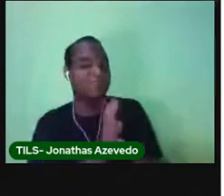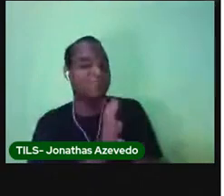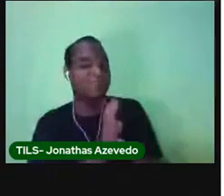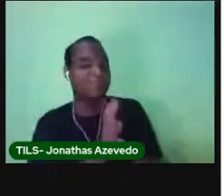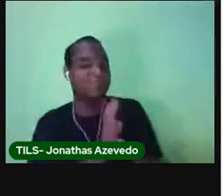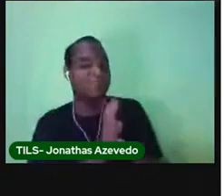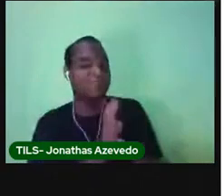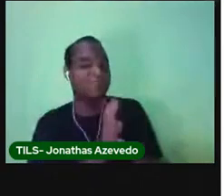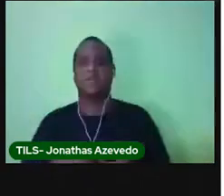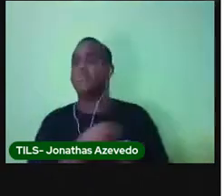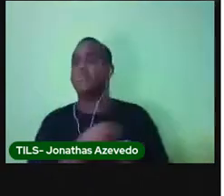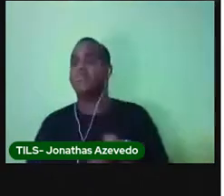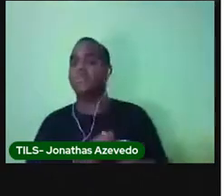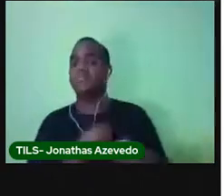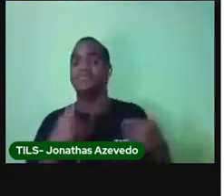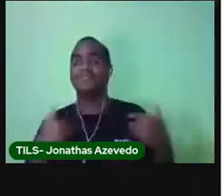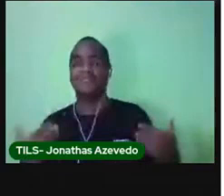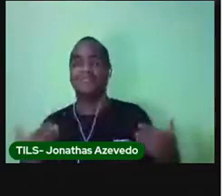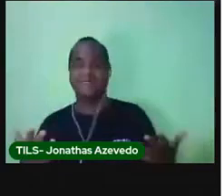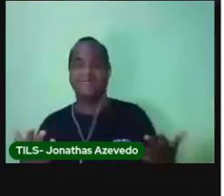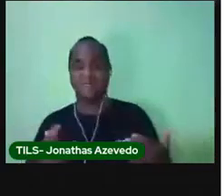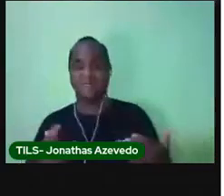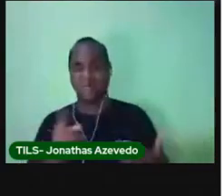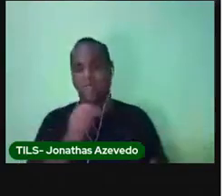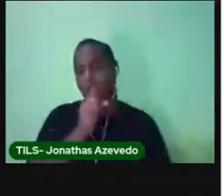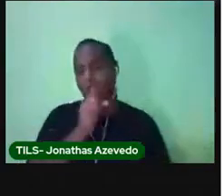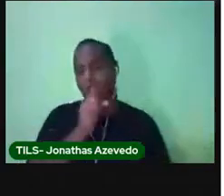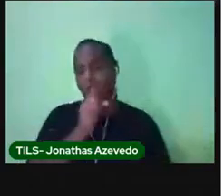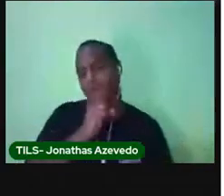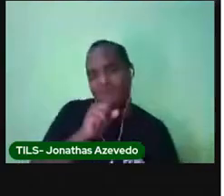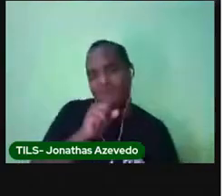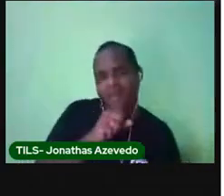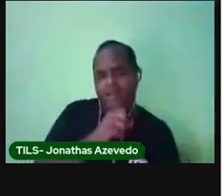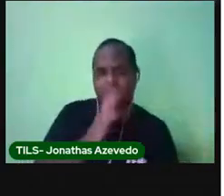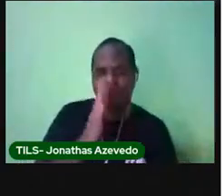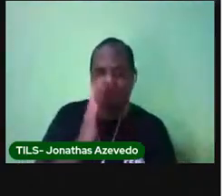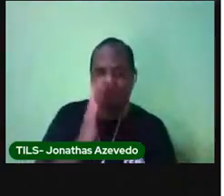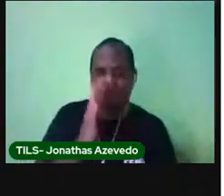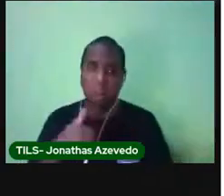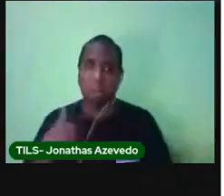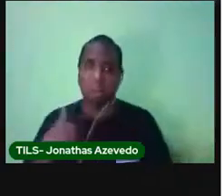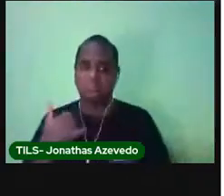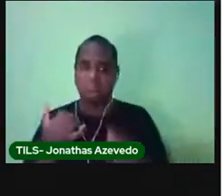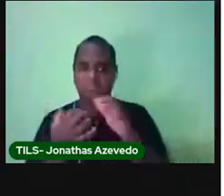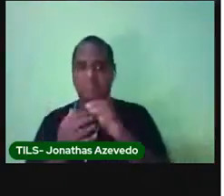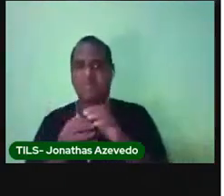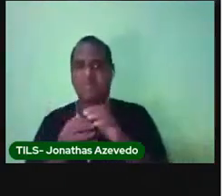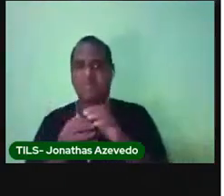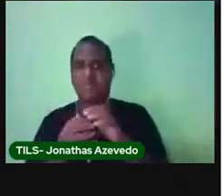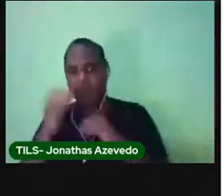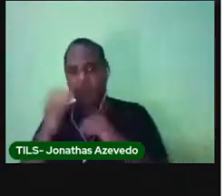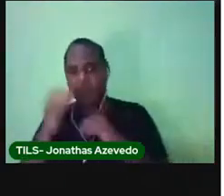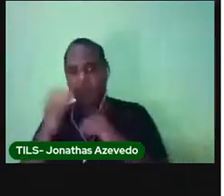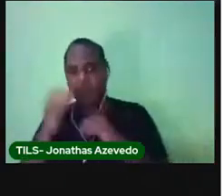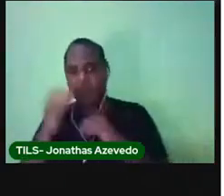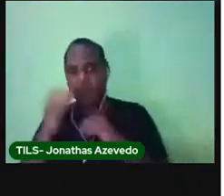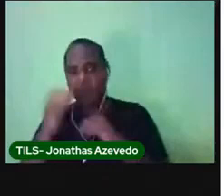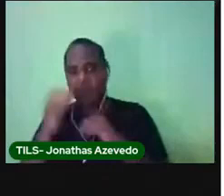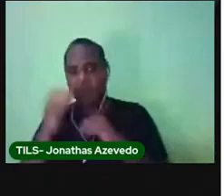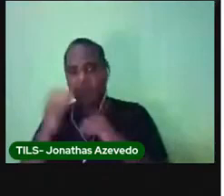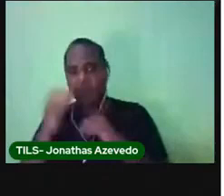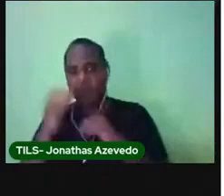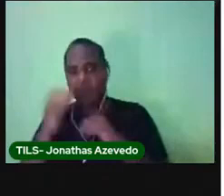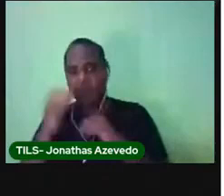Você já está velhinho? Você já é adulto? Você é adolescente? Em qual fase da